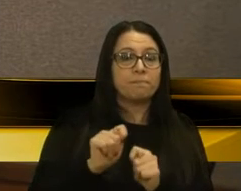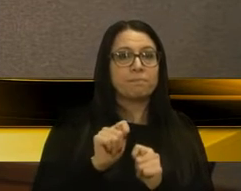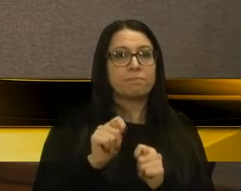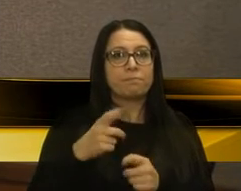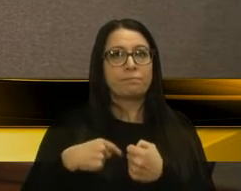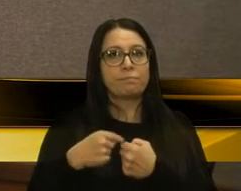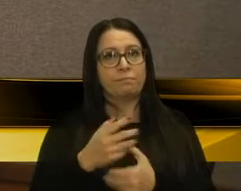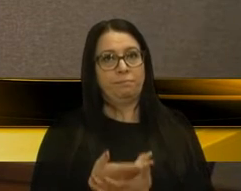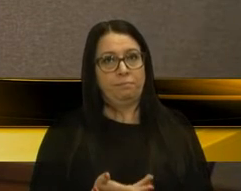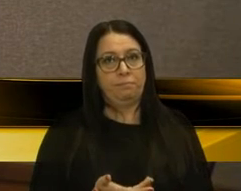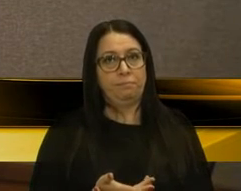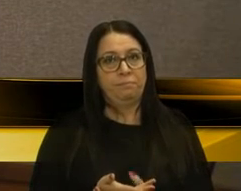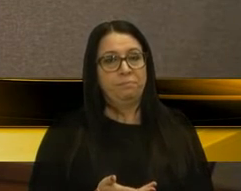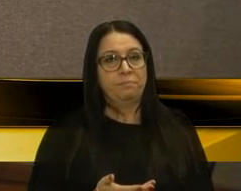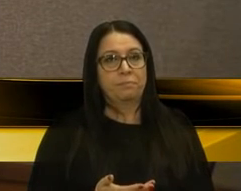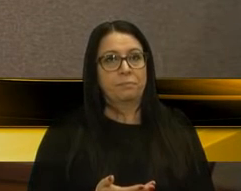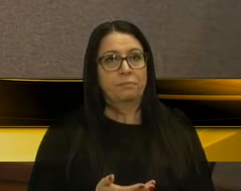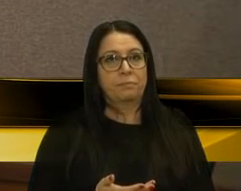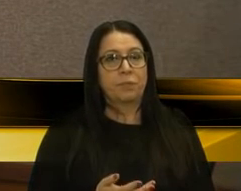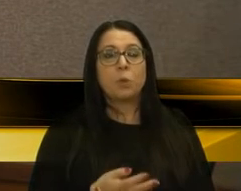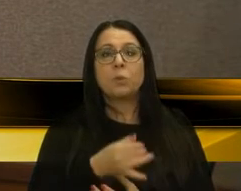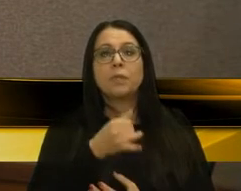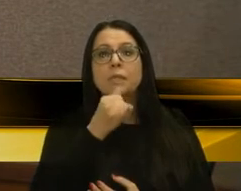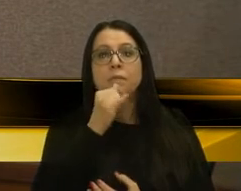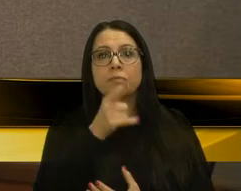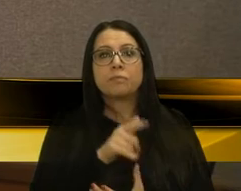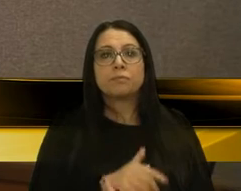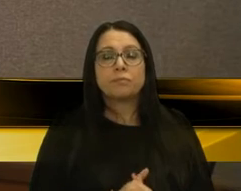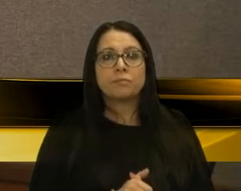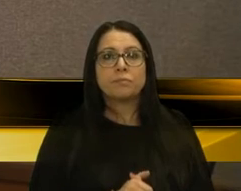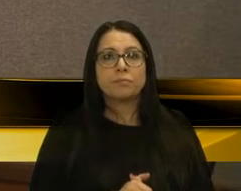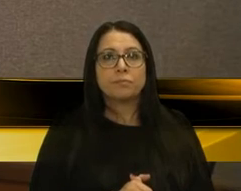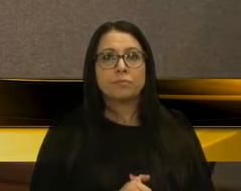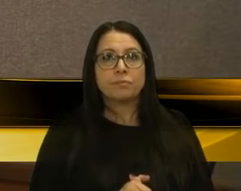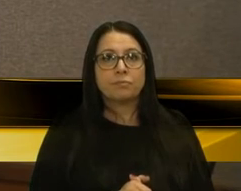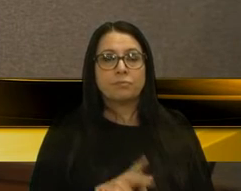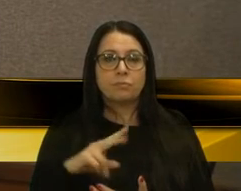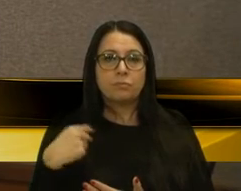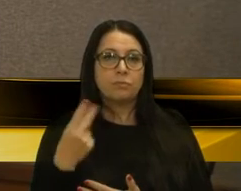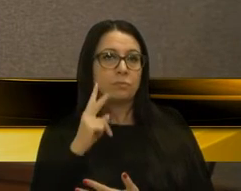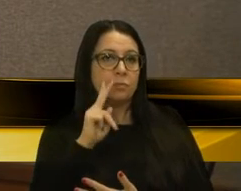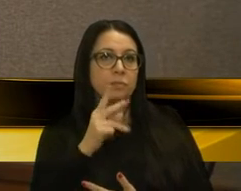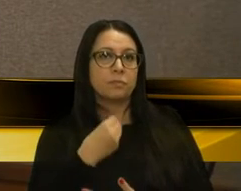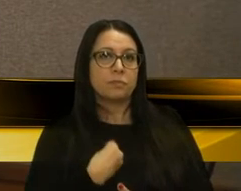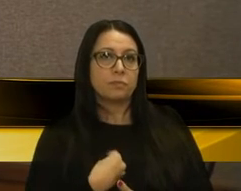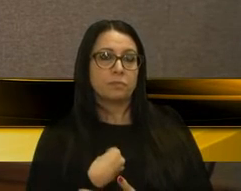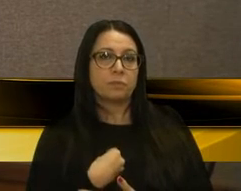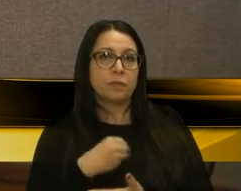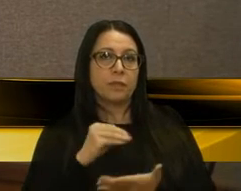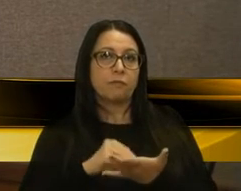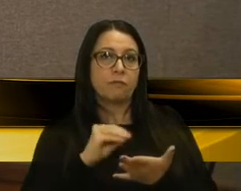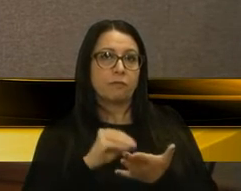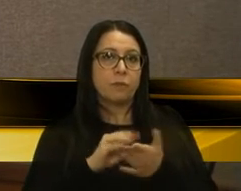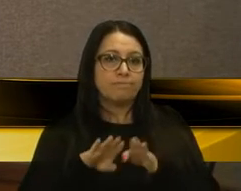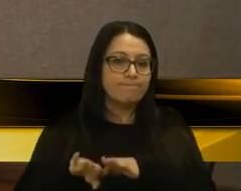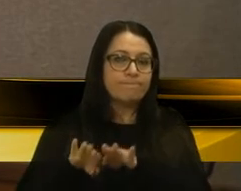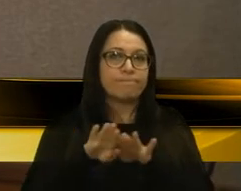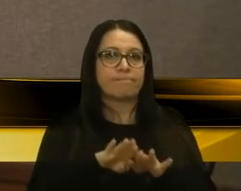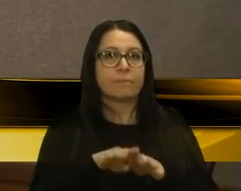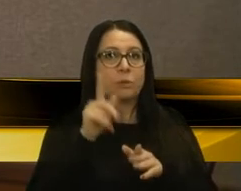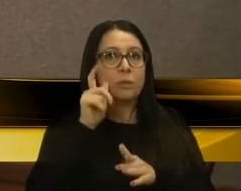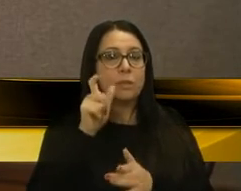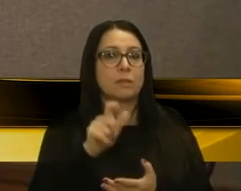Há exemplo do que nós estamos vivendo aí, a falta de sintonia, a falta de interesse, é